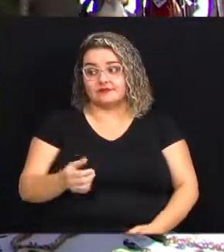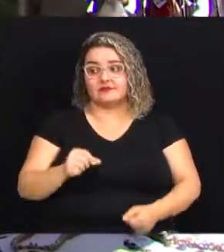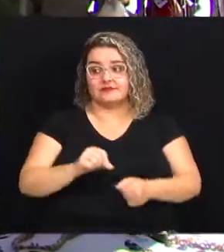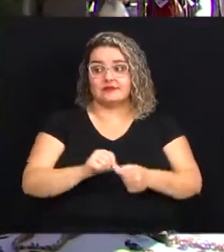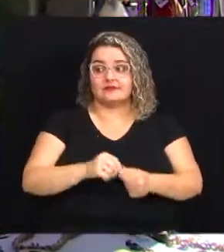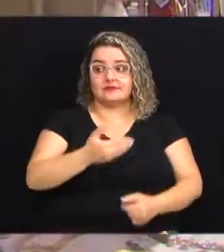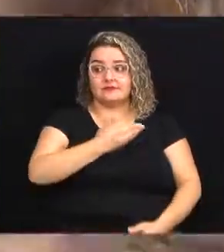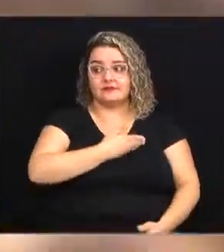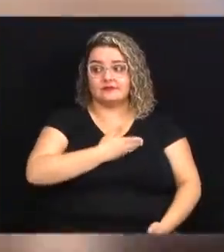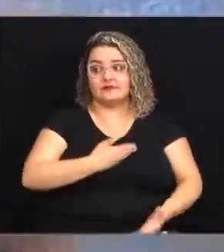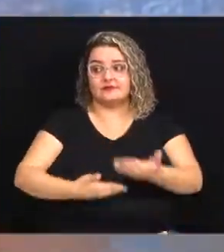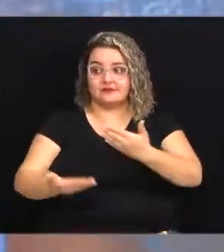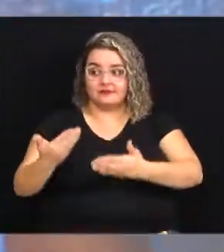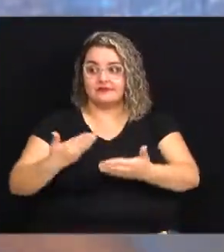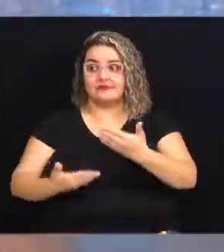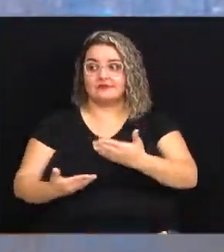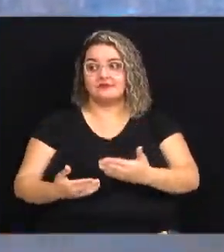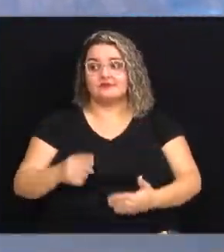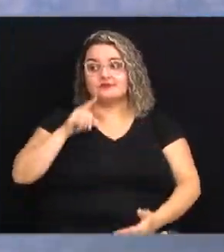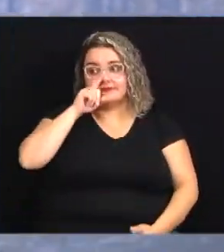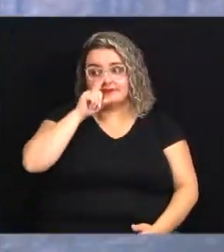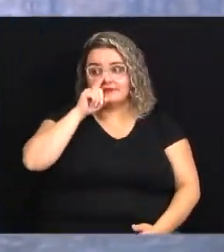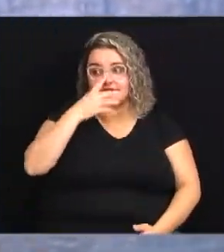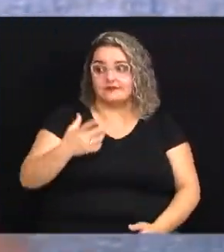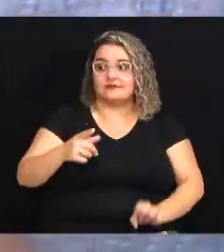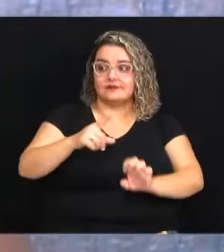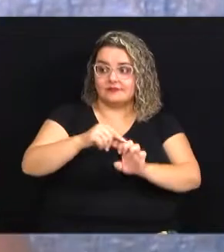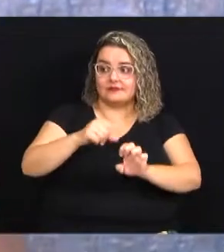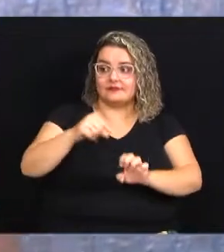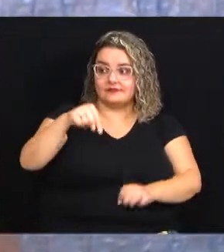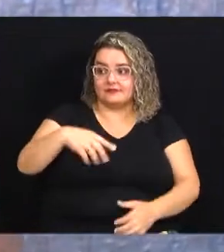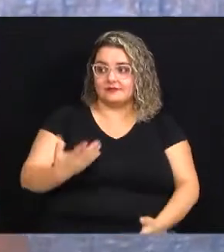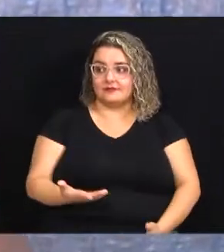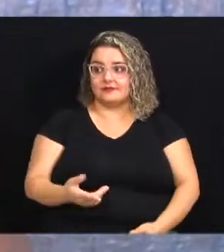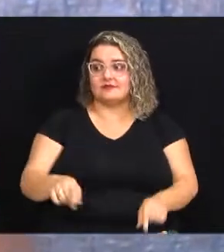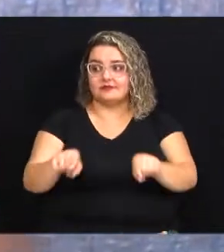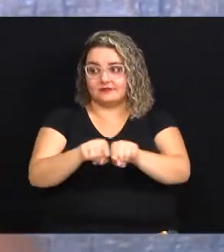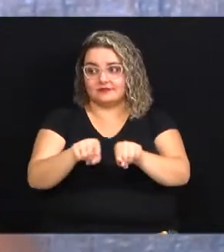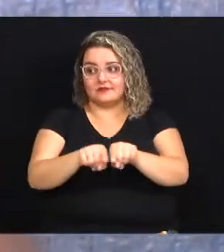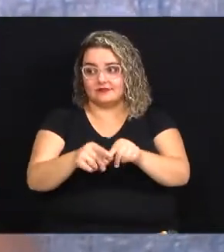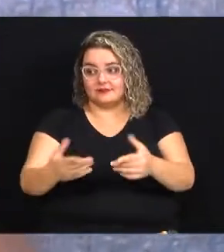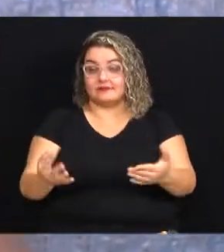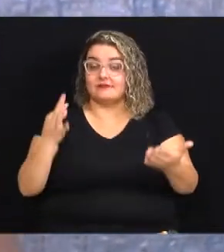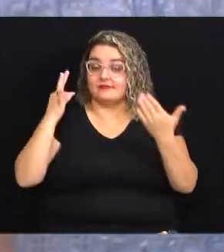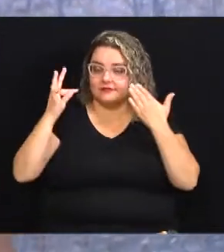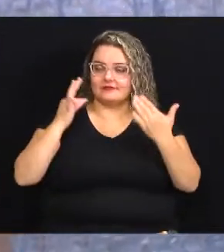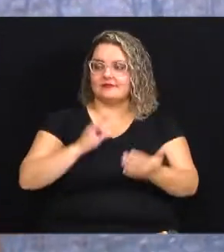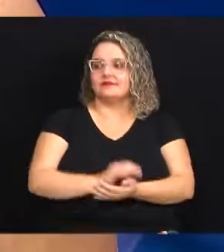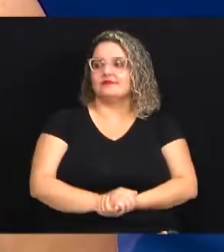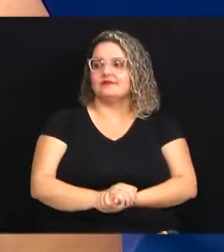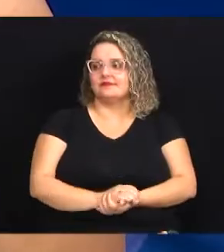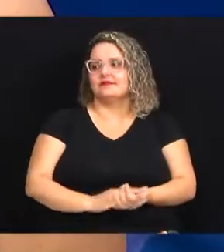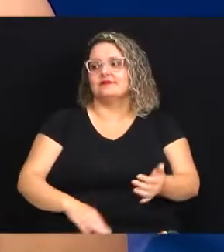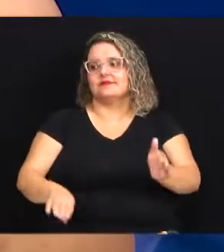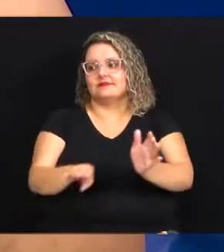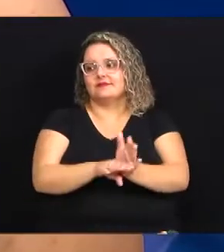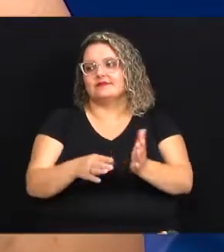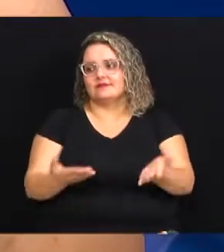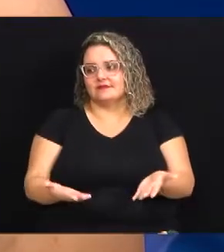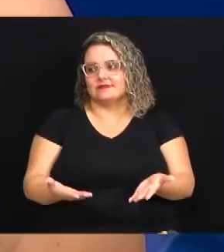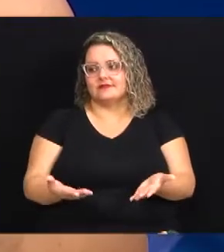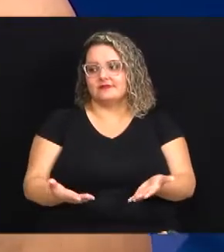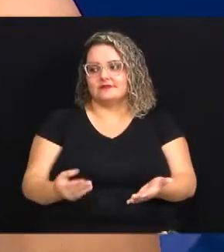fazer amigos e alguns arriscam até a dizer que empreender por aqui é também uma terapia eu cheguei aqui